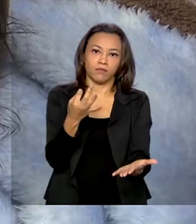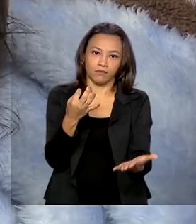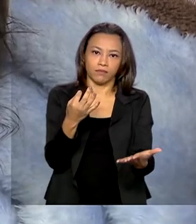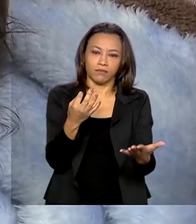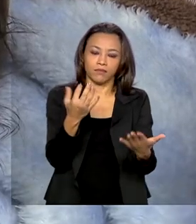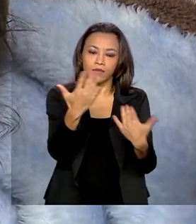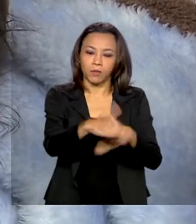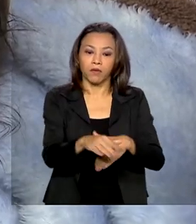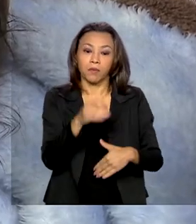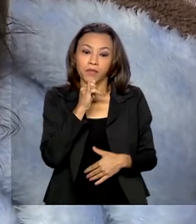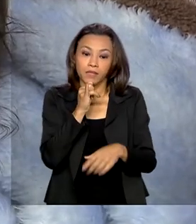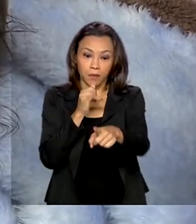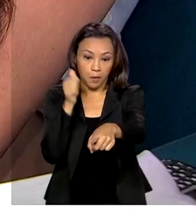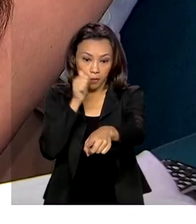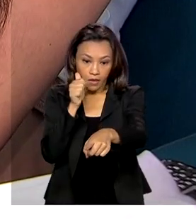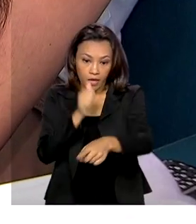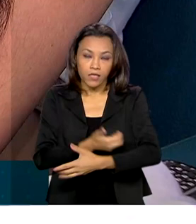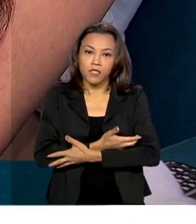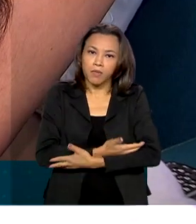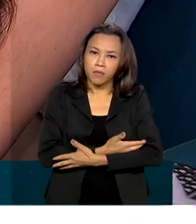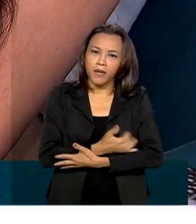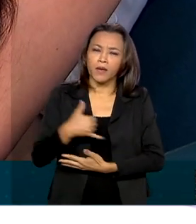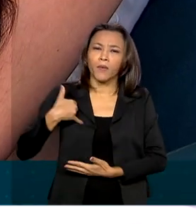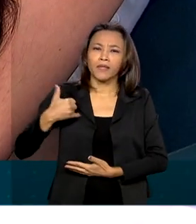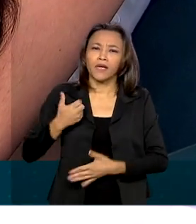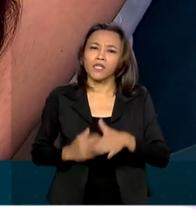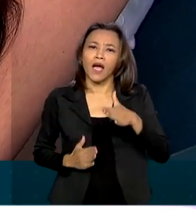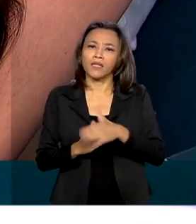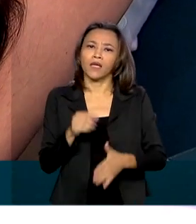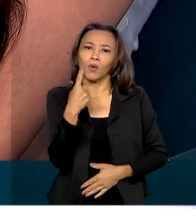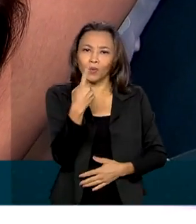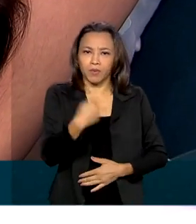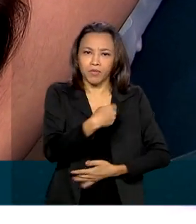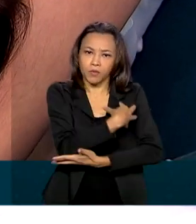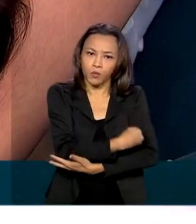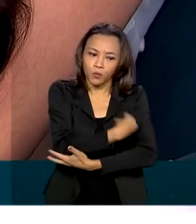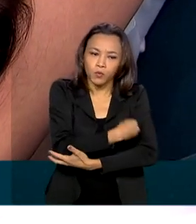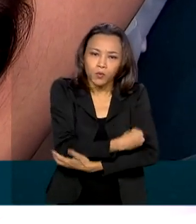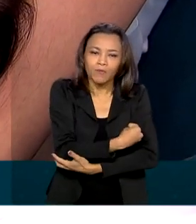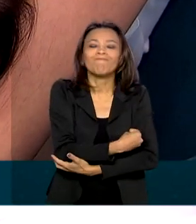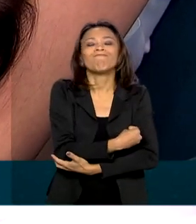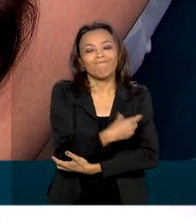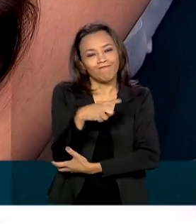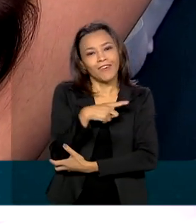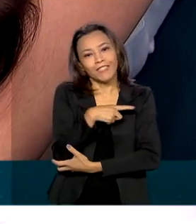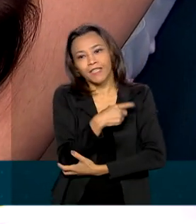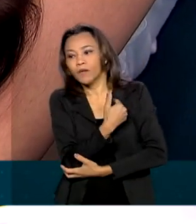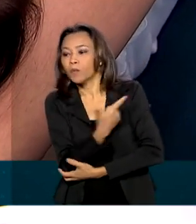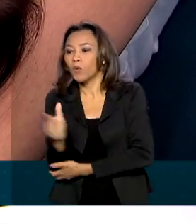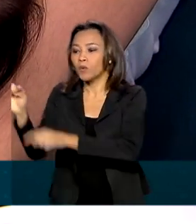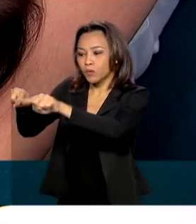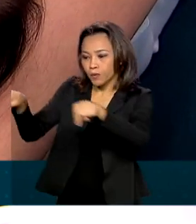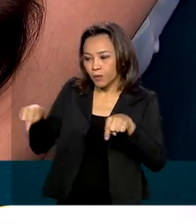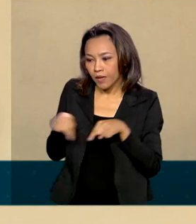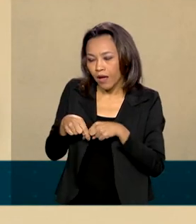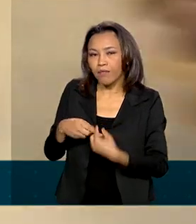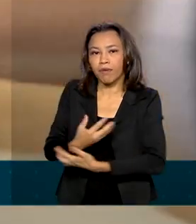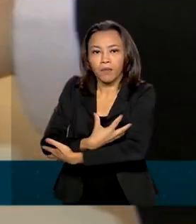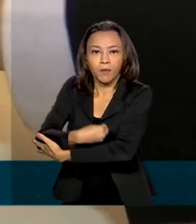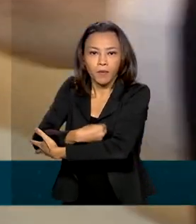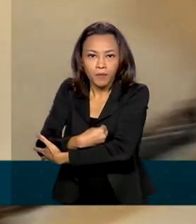Por exemplo, mulheres com bebês de até um ano que precisam amamentar vão dispor de local para dar de mamar aos filhos.